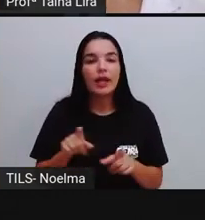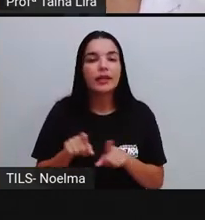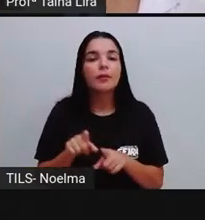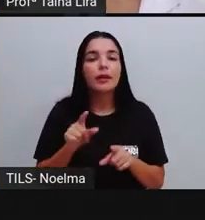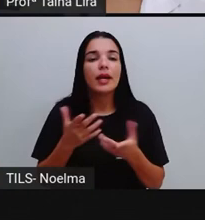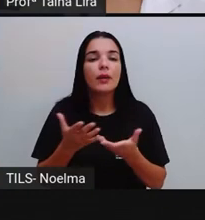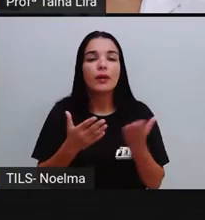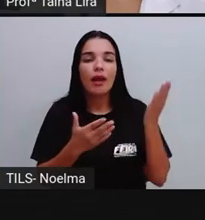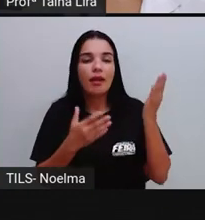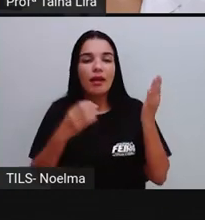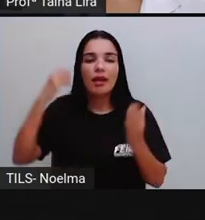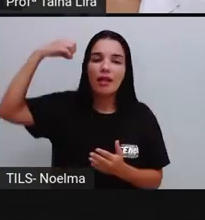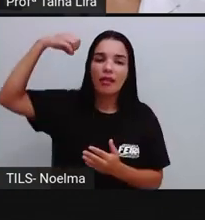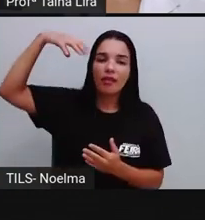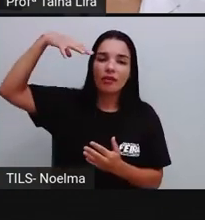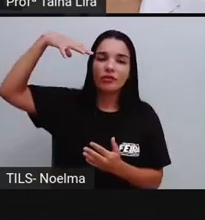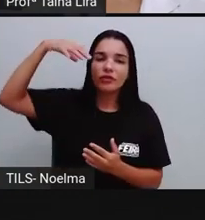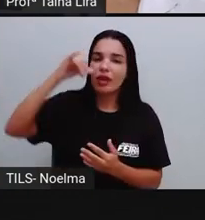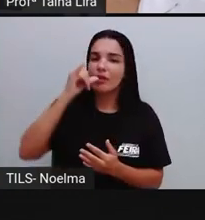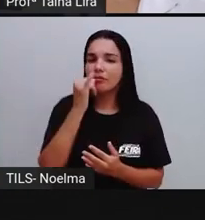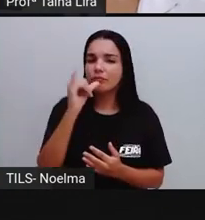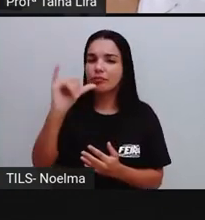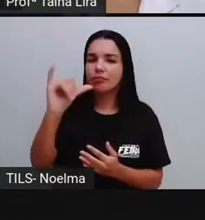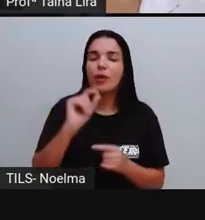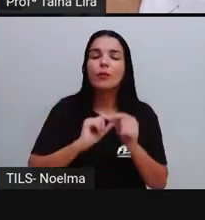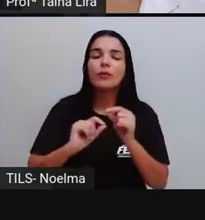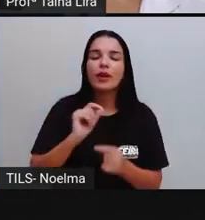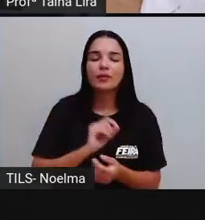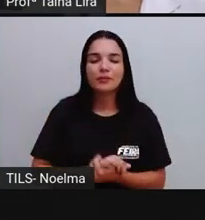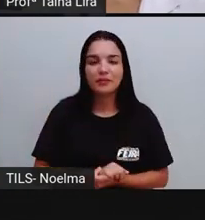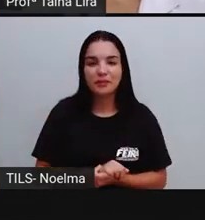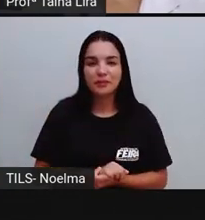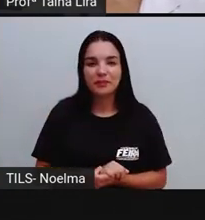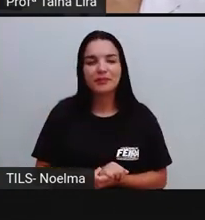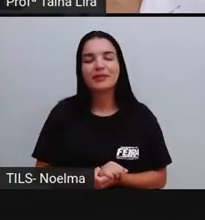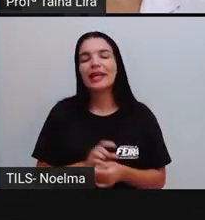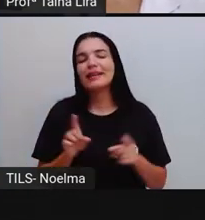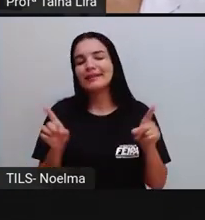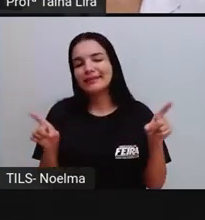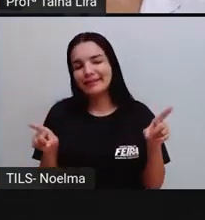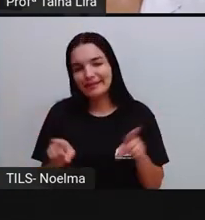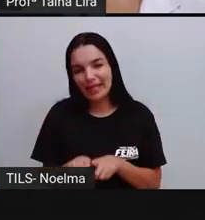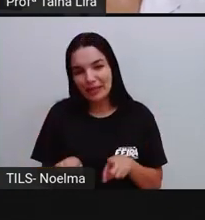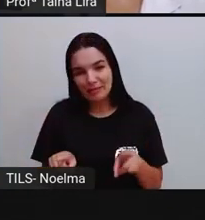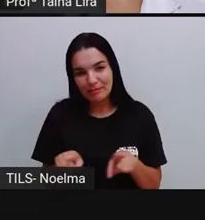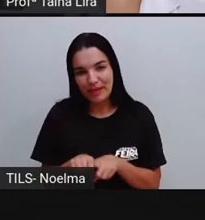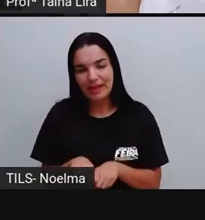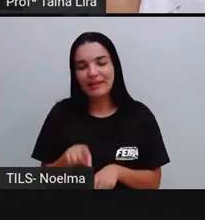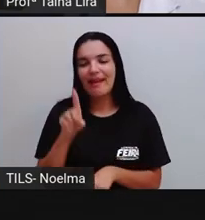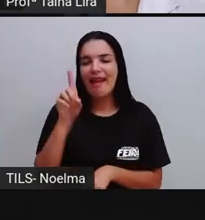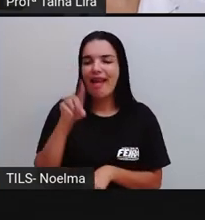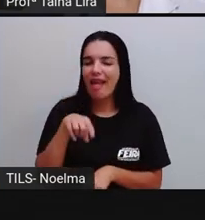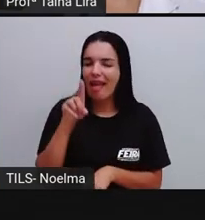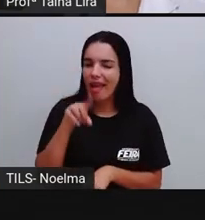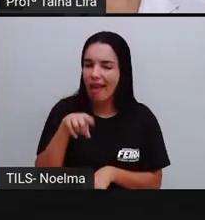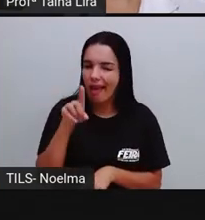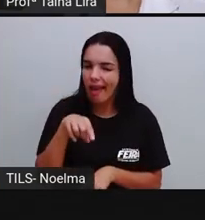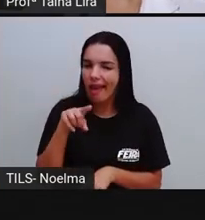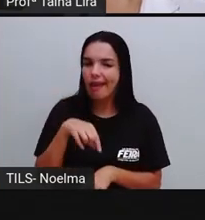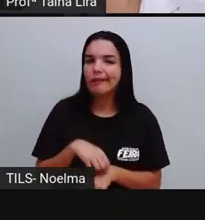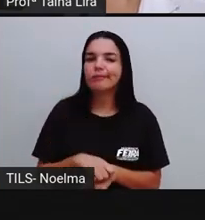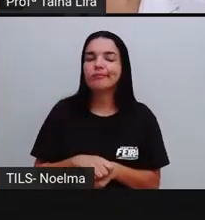pró? A energia, segundo o ano, ela é produzida também através da exploração dos recursos